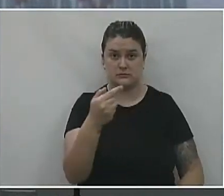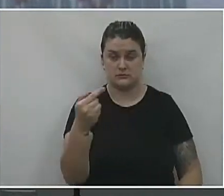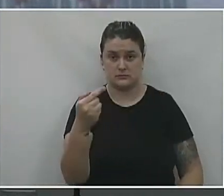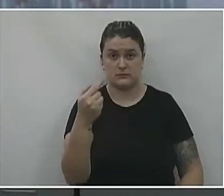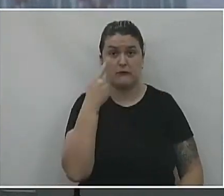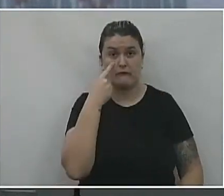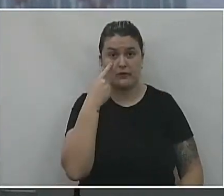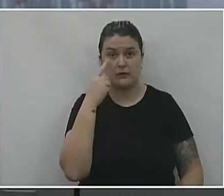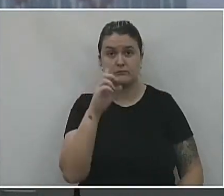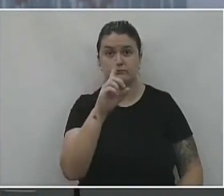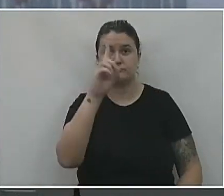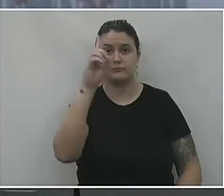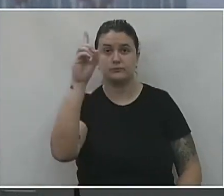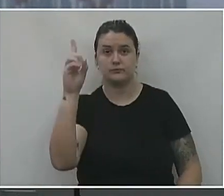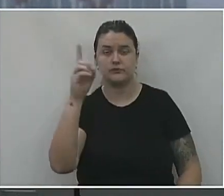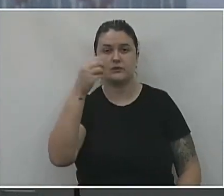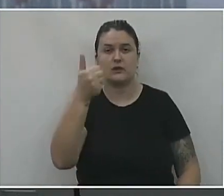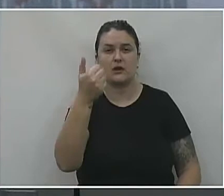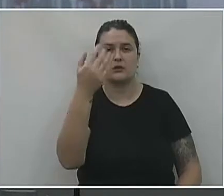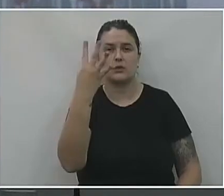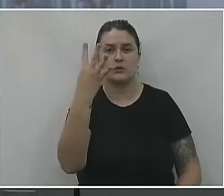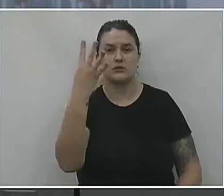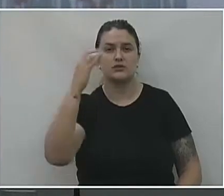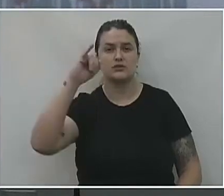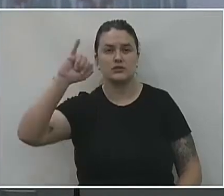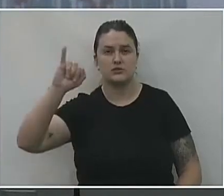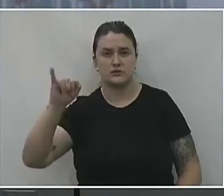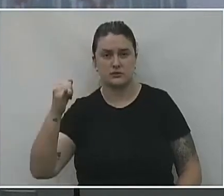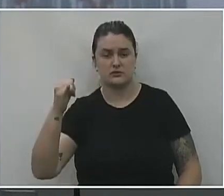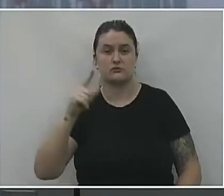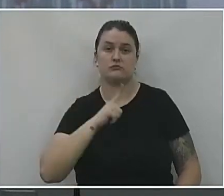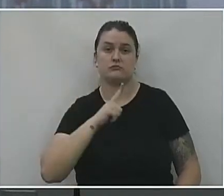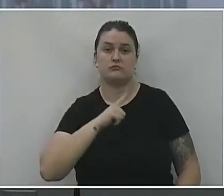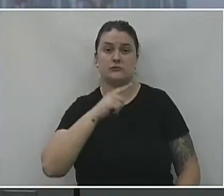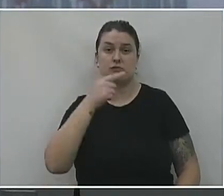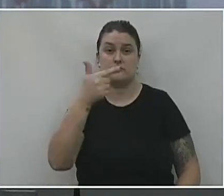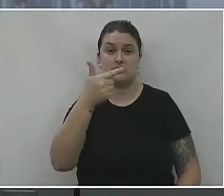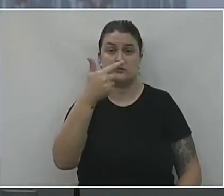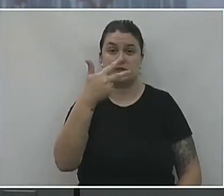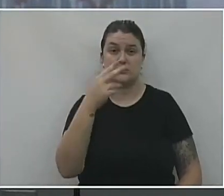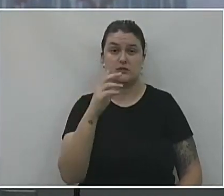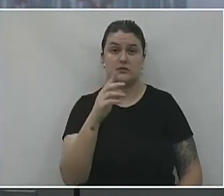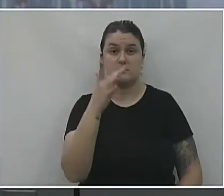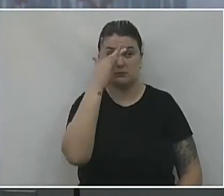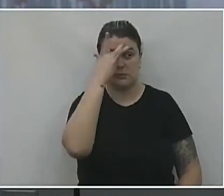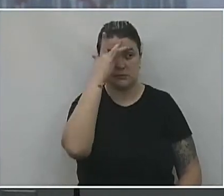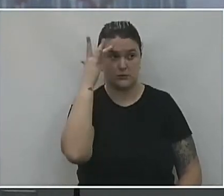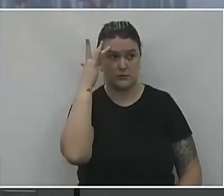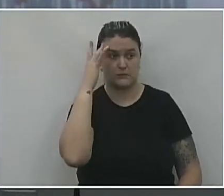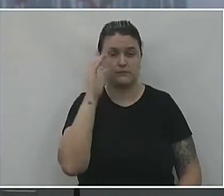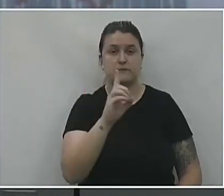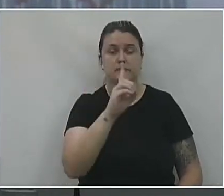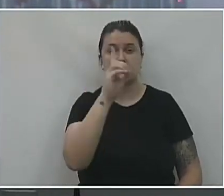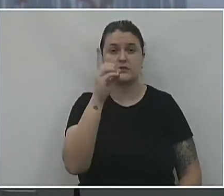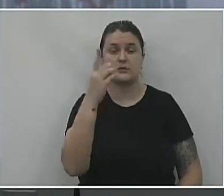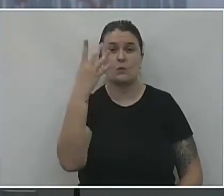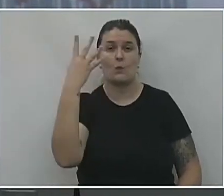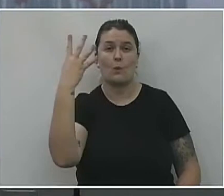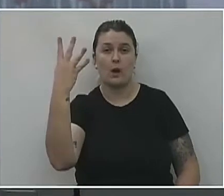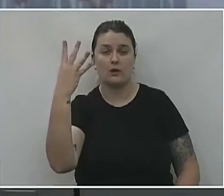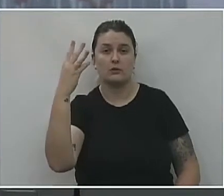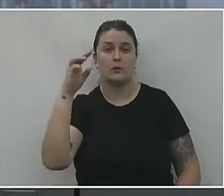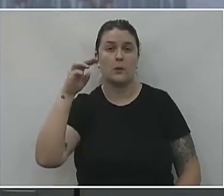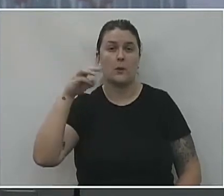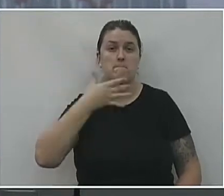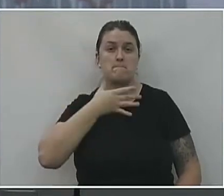e no dia 4 do 3, com